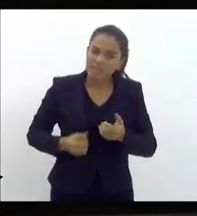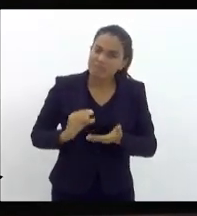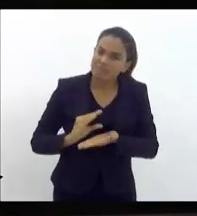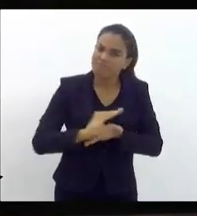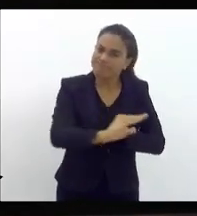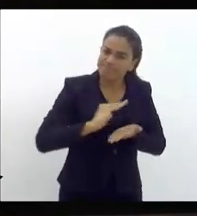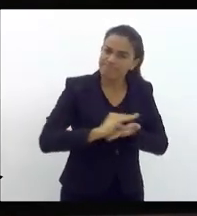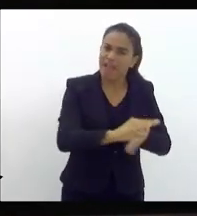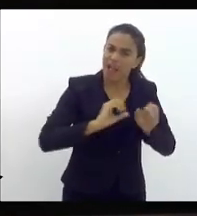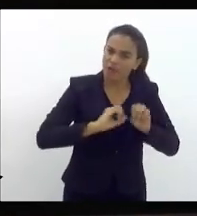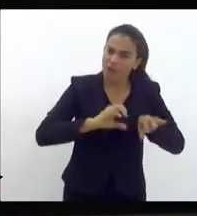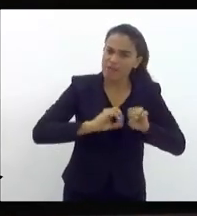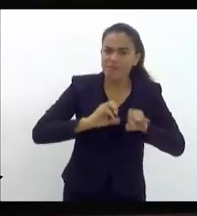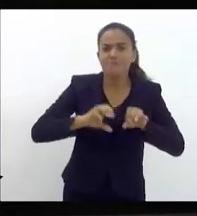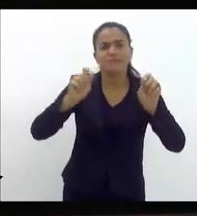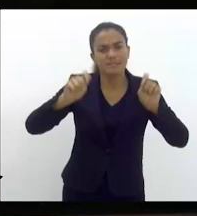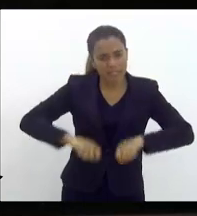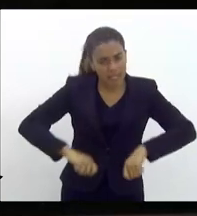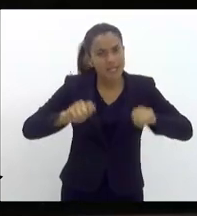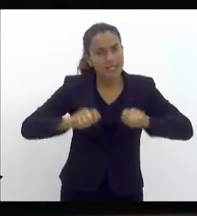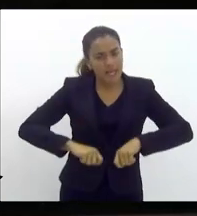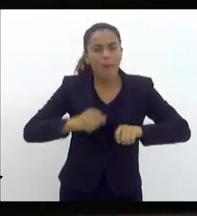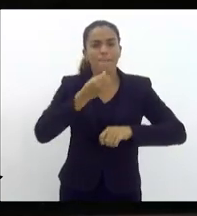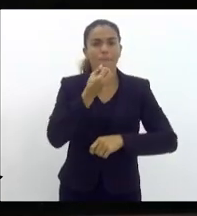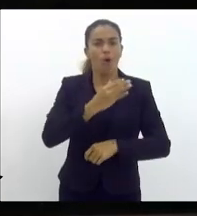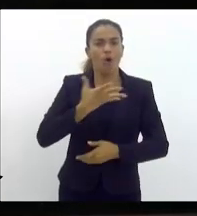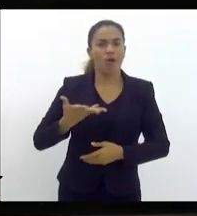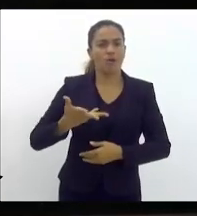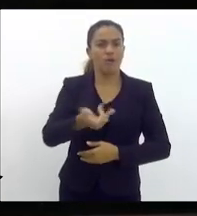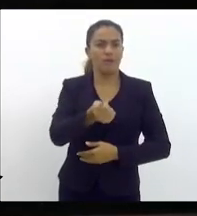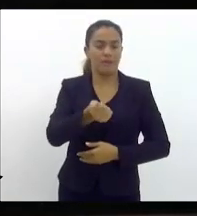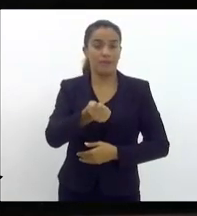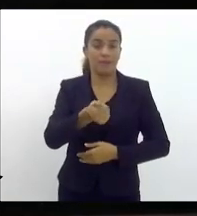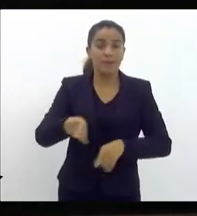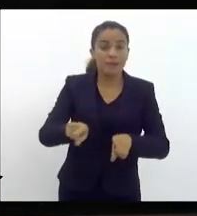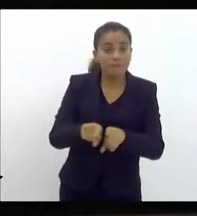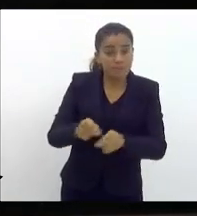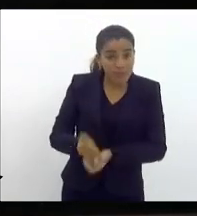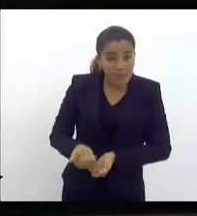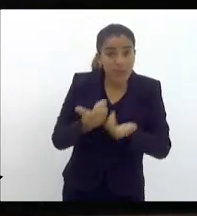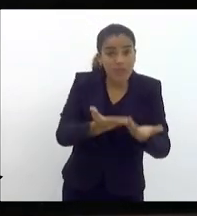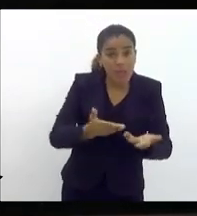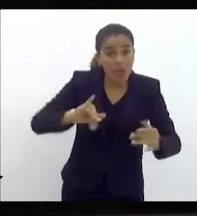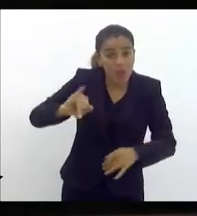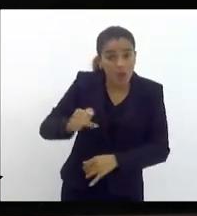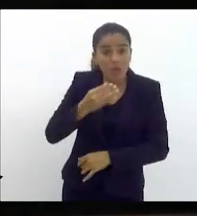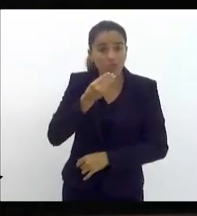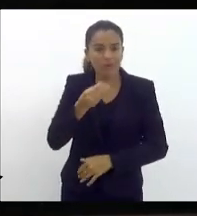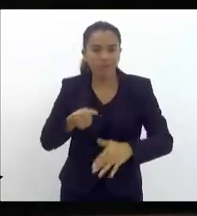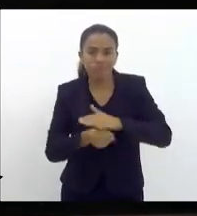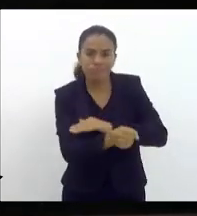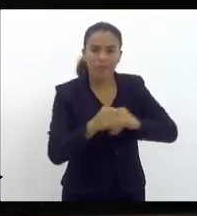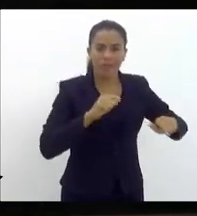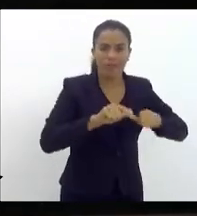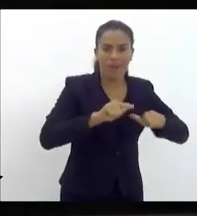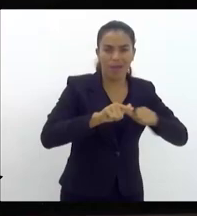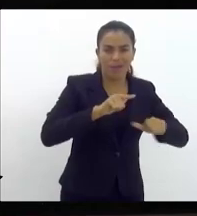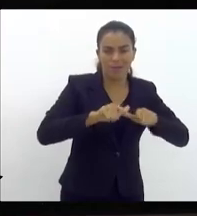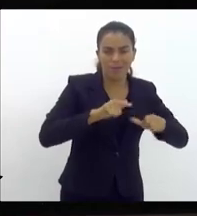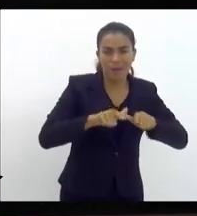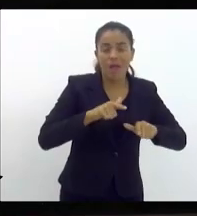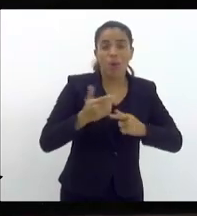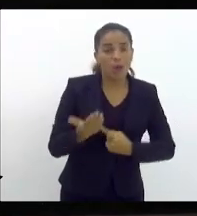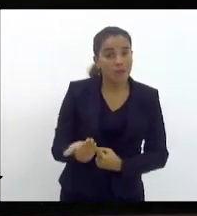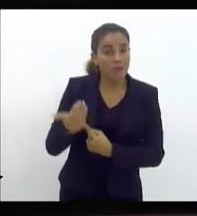oportunidade a todos, sim, através de uma educação de boa qualidade, que dê oportunidade ao jovem entrar no mercado de trabalho através da